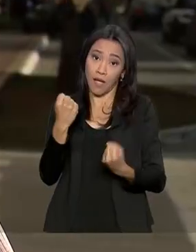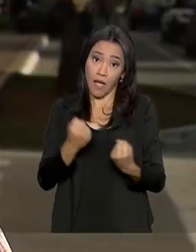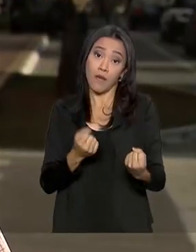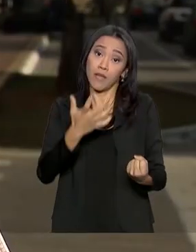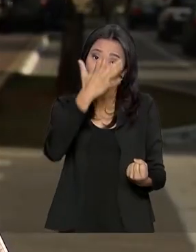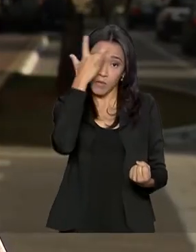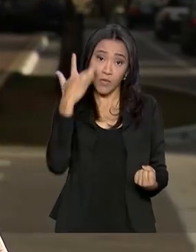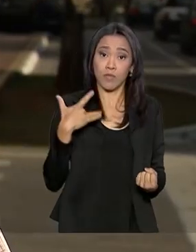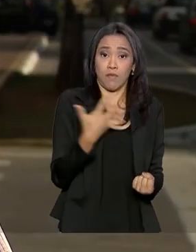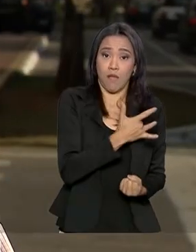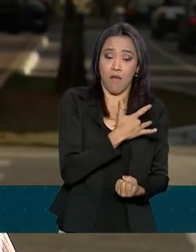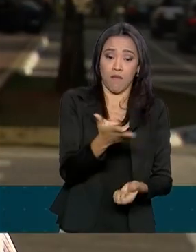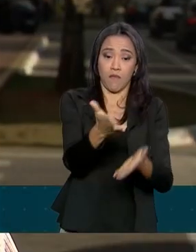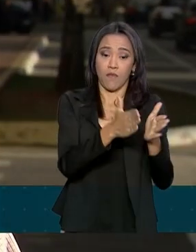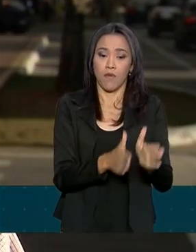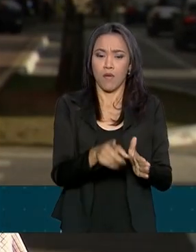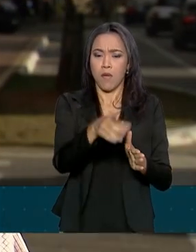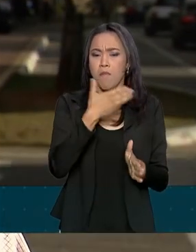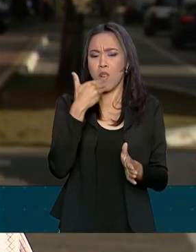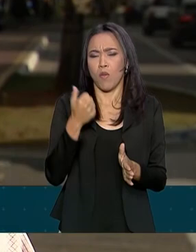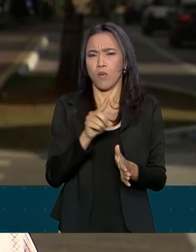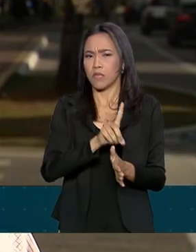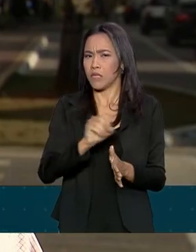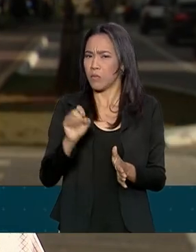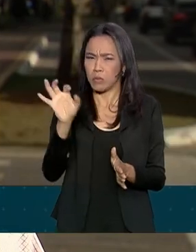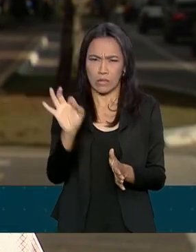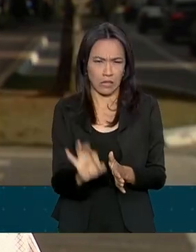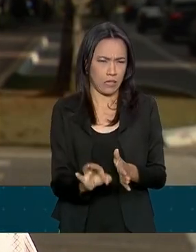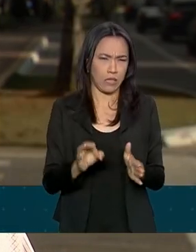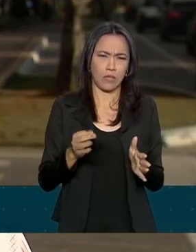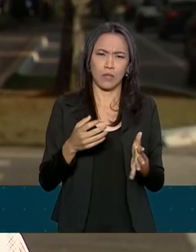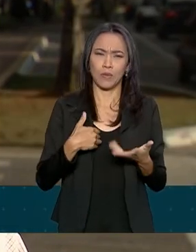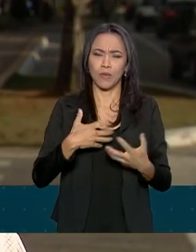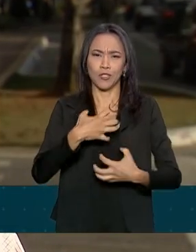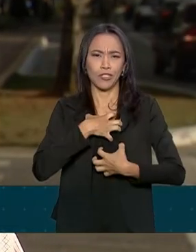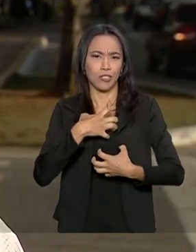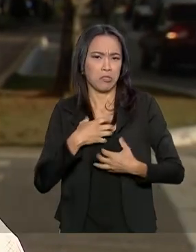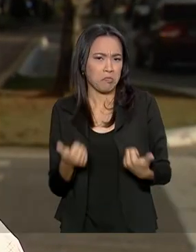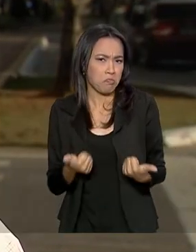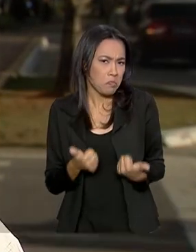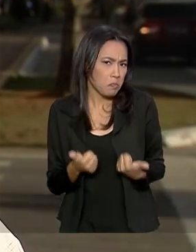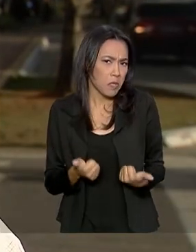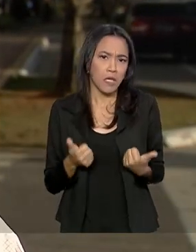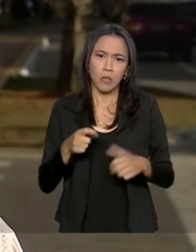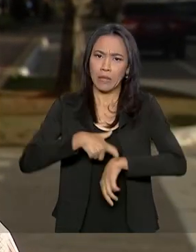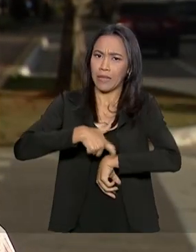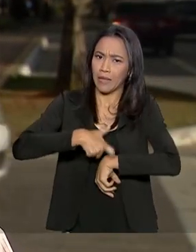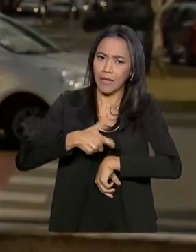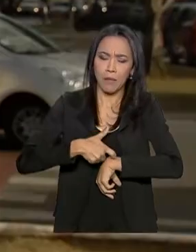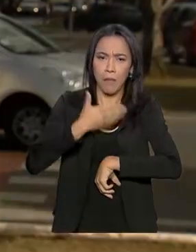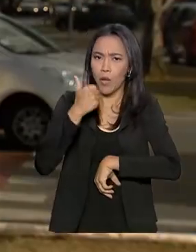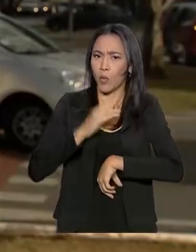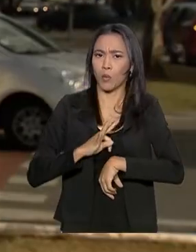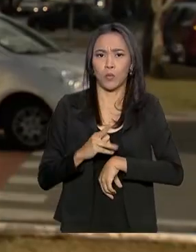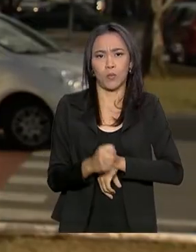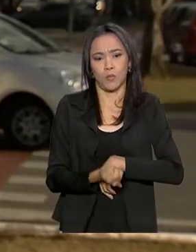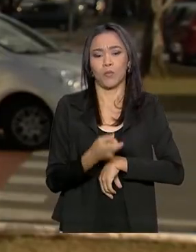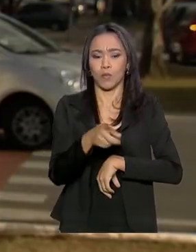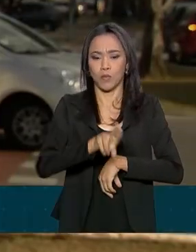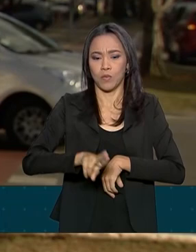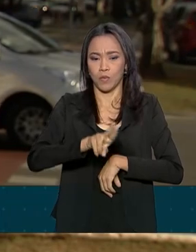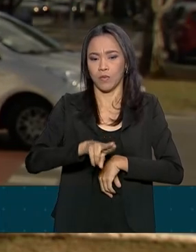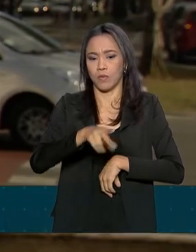Melhorou 100% o humor, tempo, melhorou tudo. Tudo, tudo. Mantenho